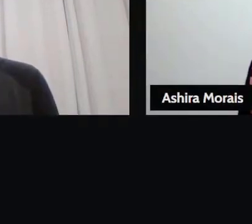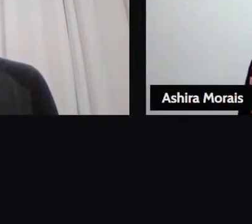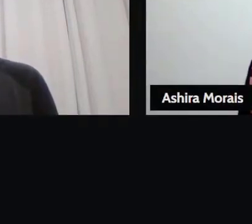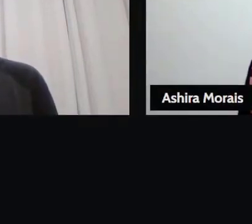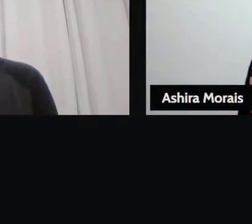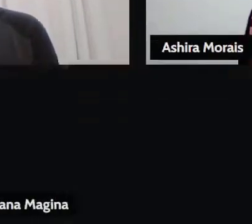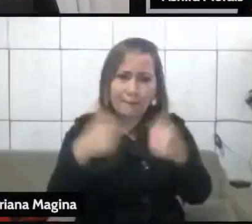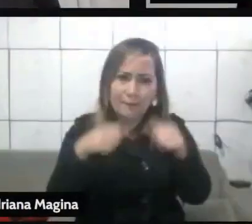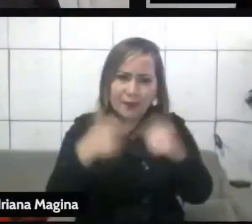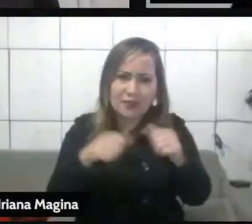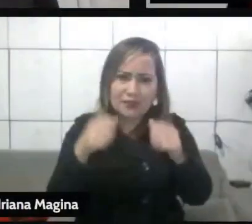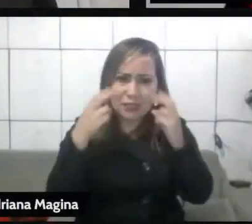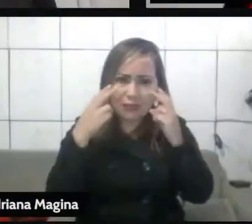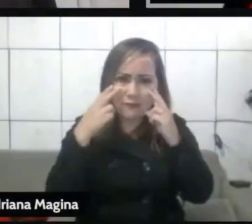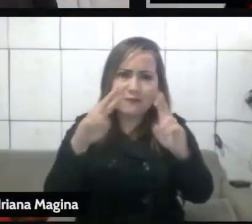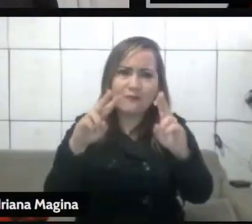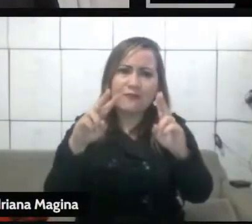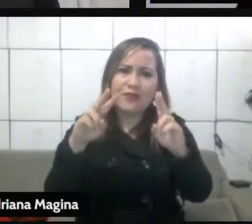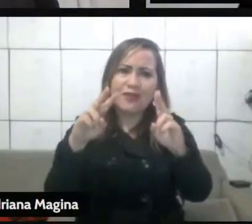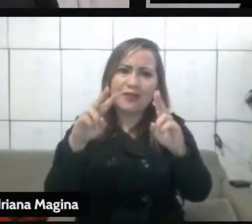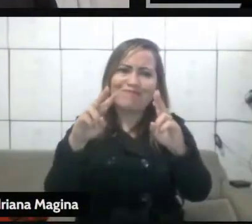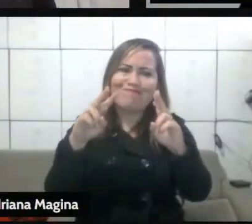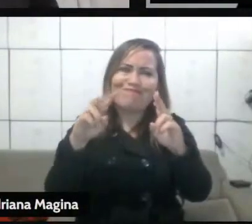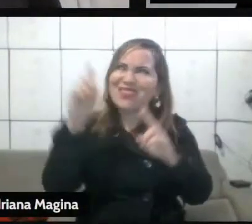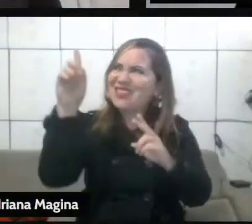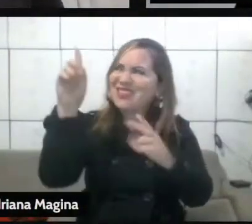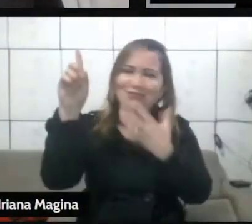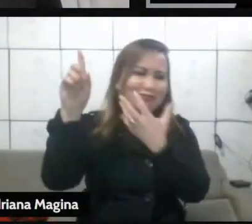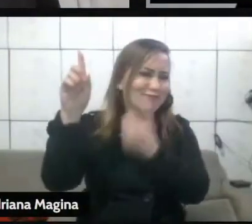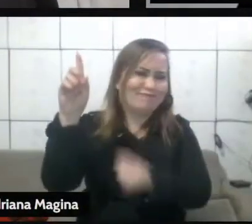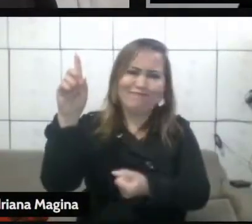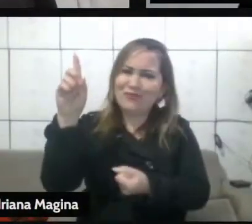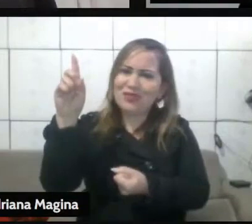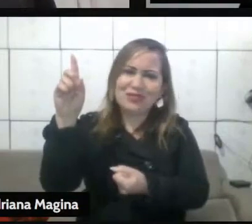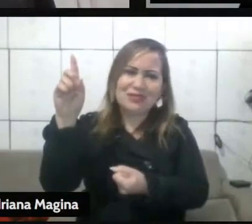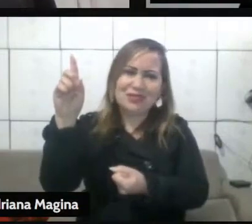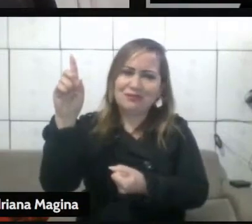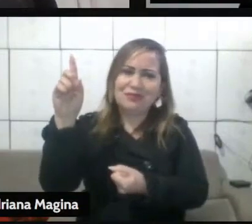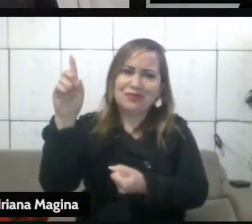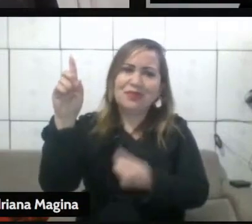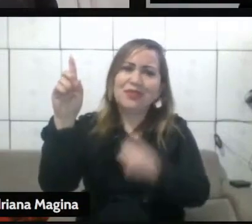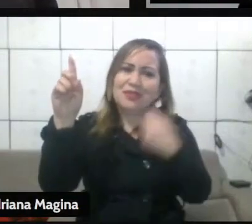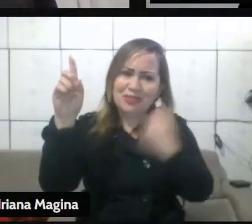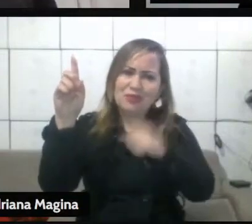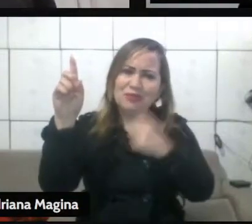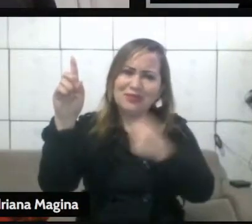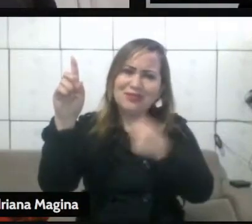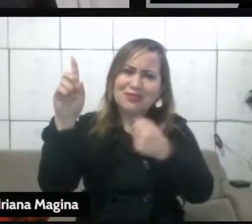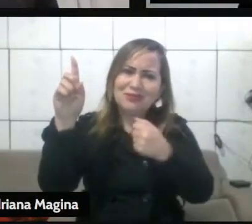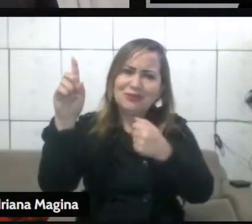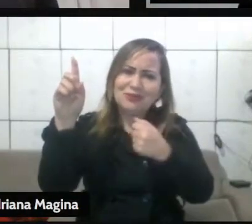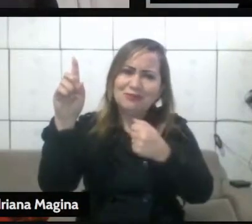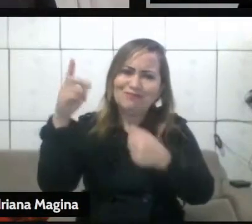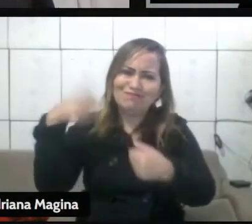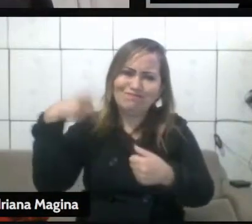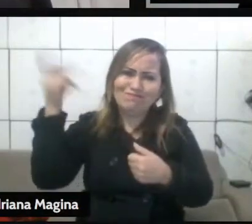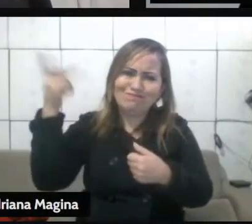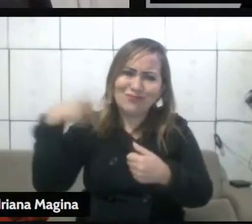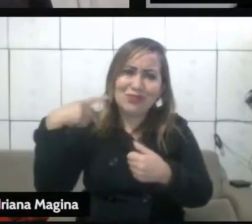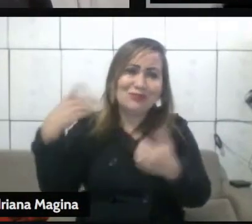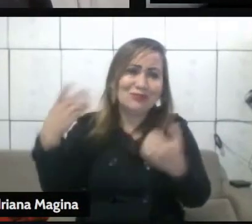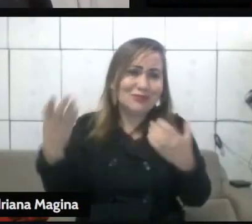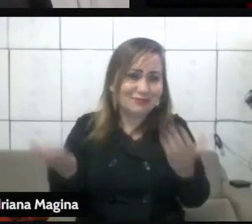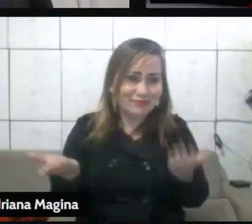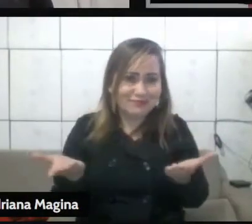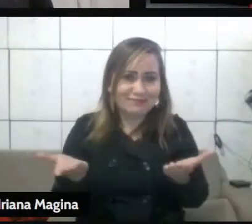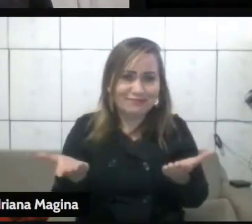e procurar entender como que Deus vai tratar ela com isso. Aí é ela e Deus. É ela e Deus. Eu já